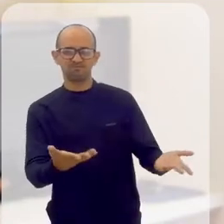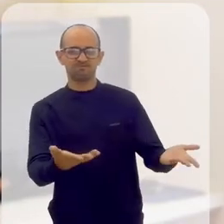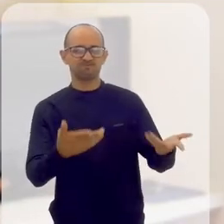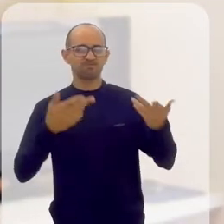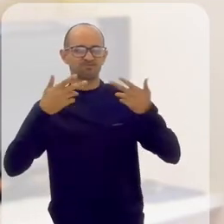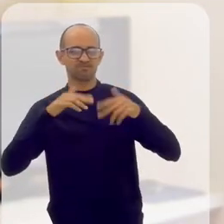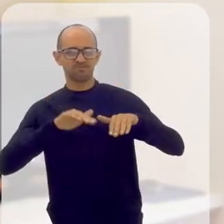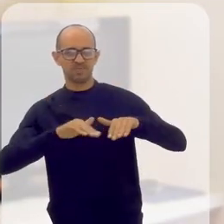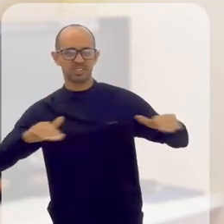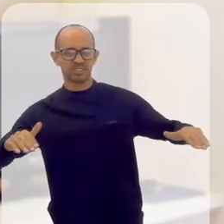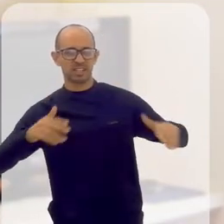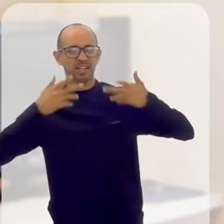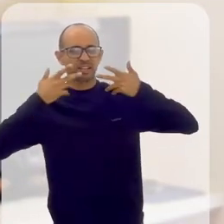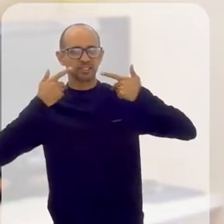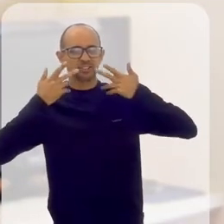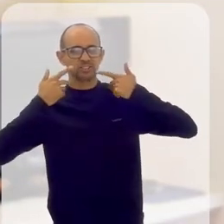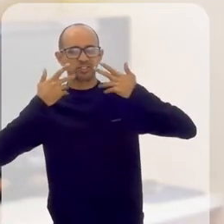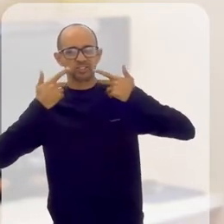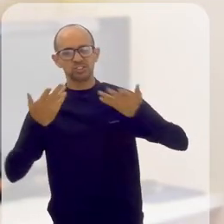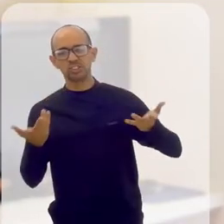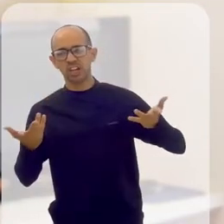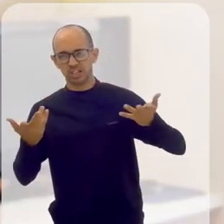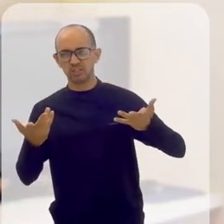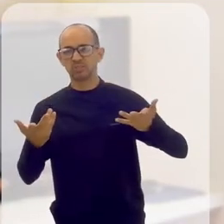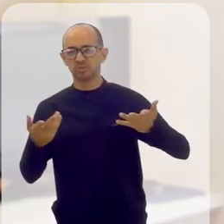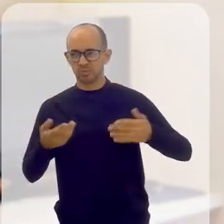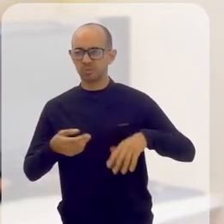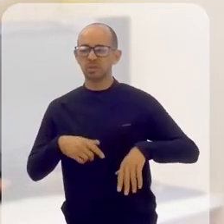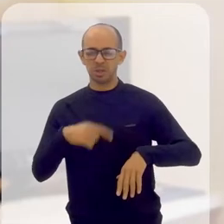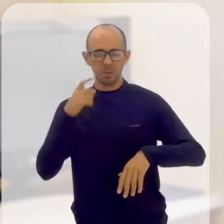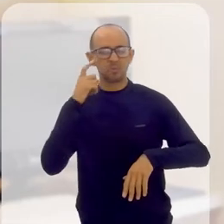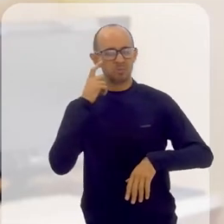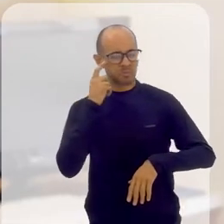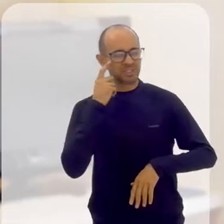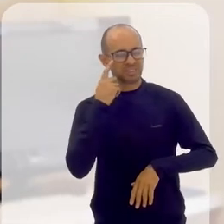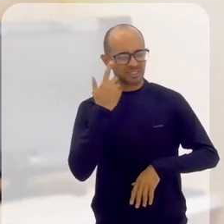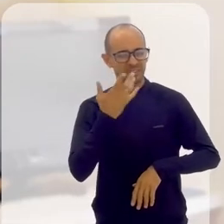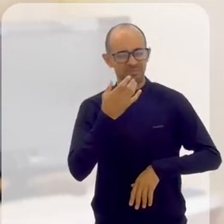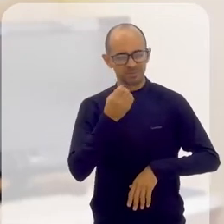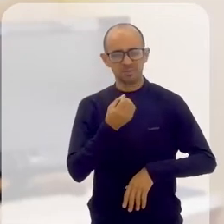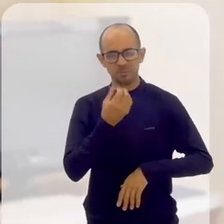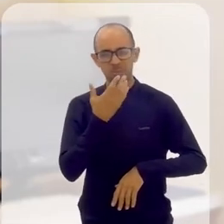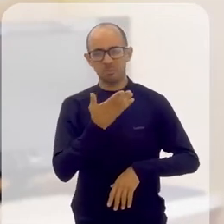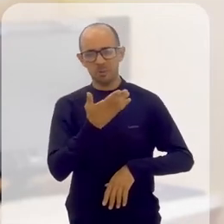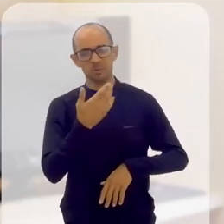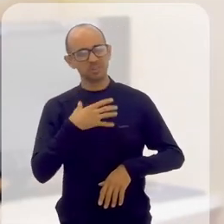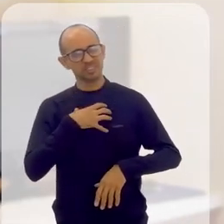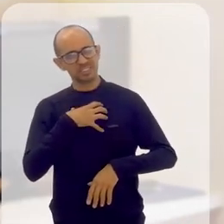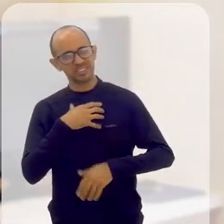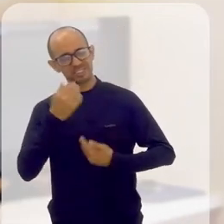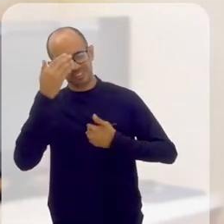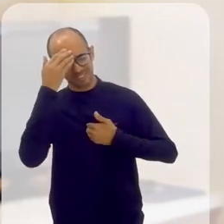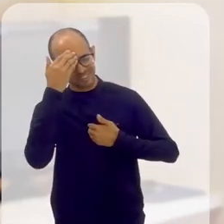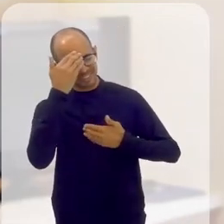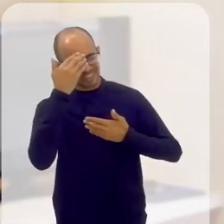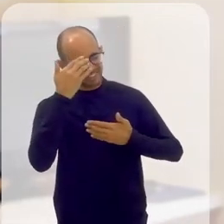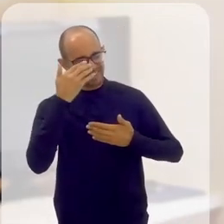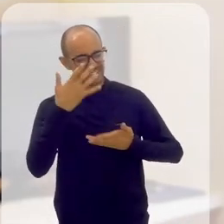um esquete, enfim, uma cena. Imagina, assim, como deve ser